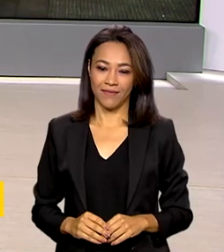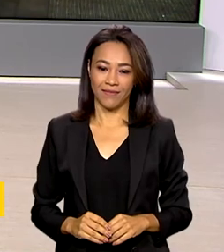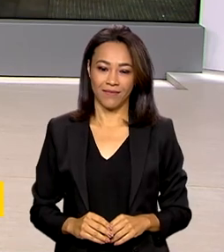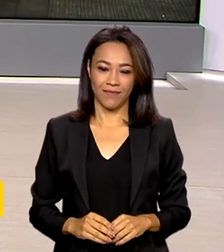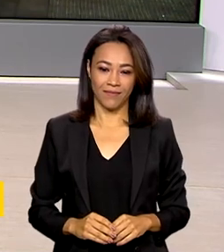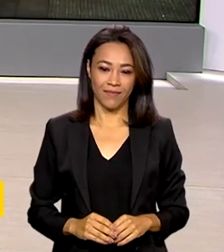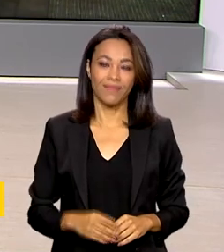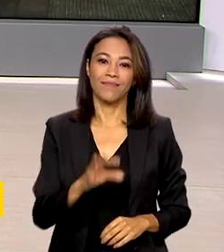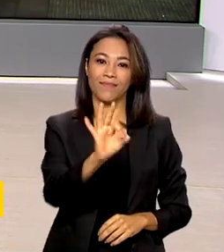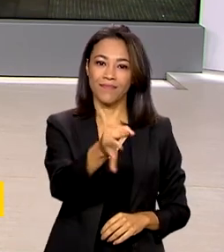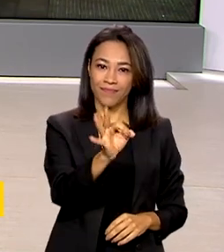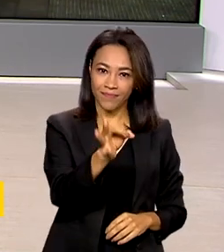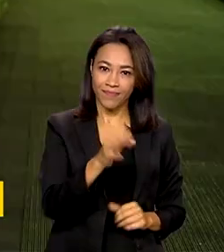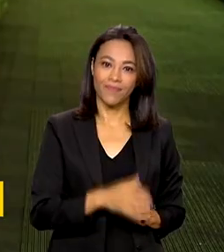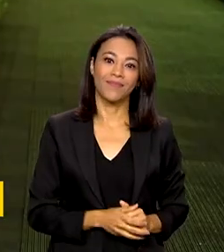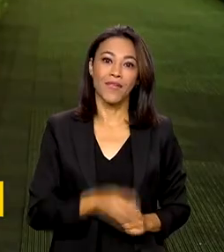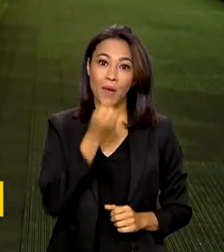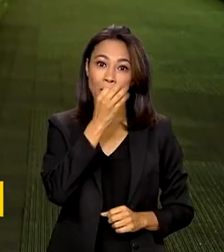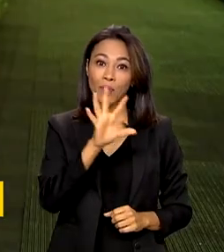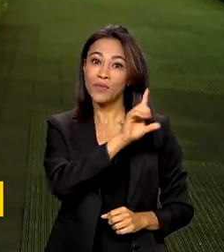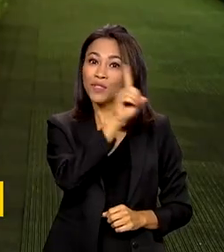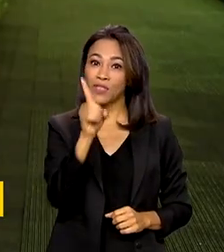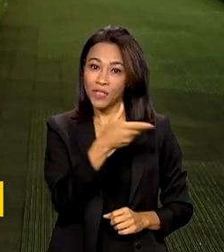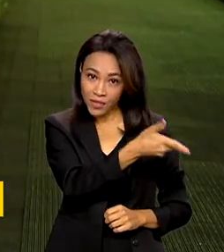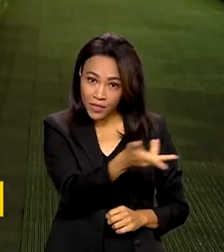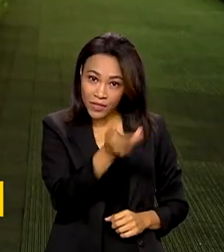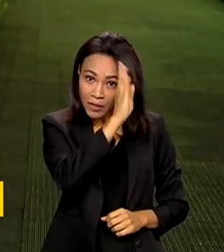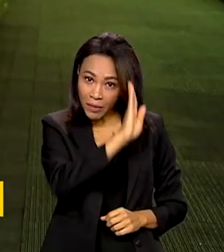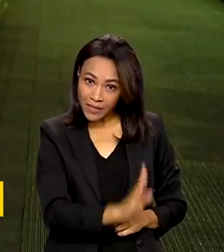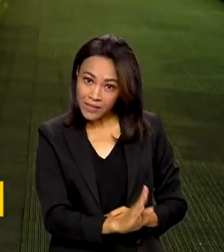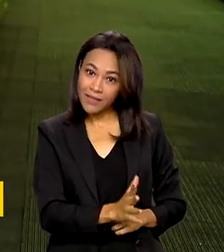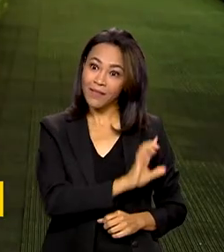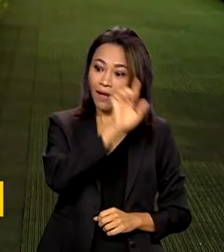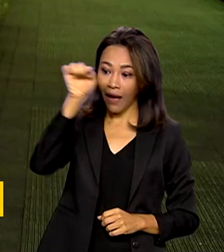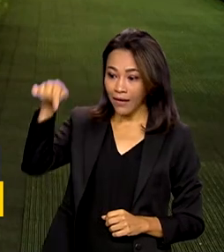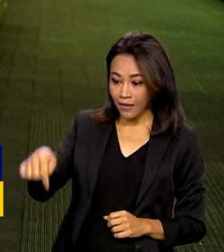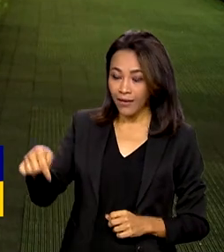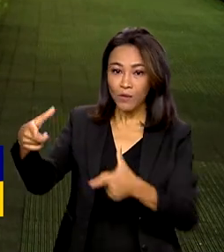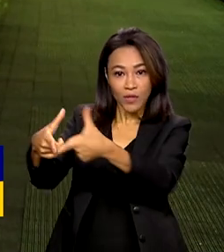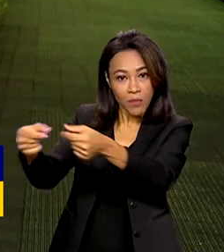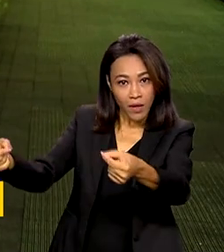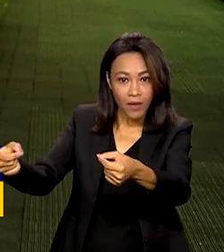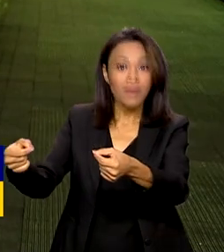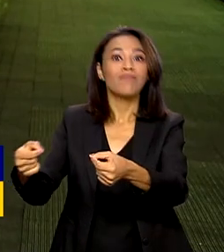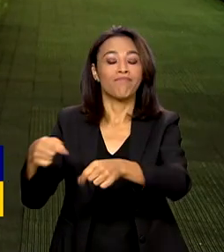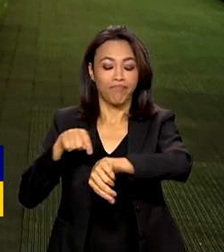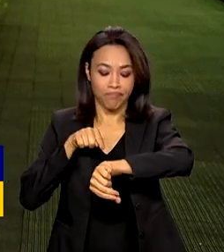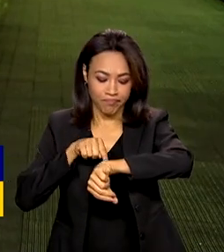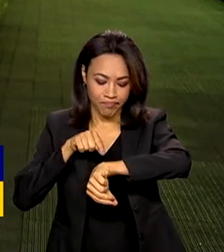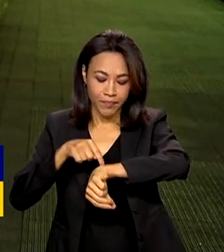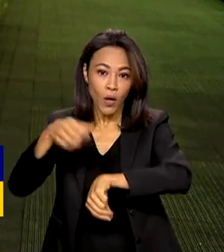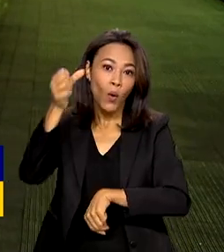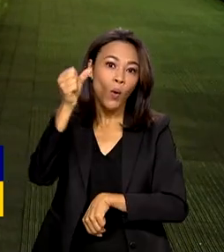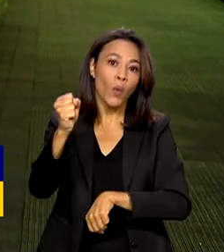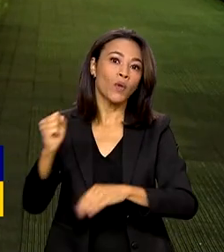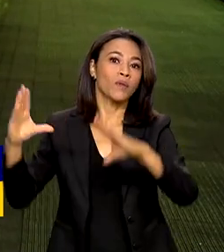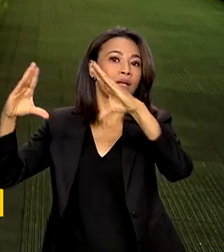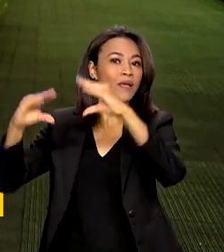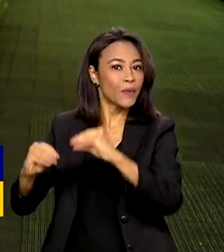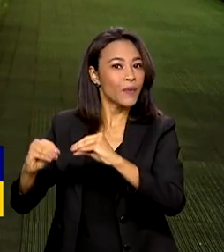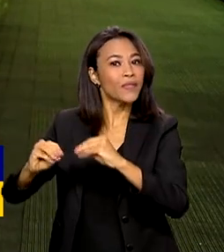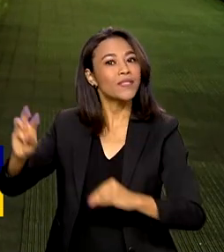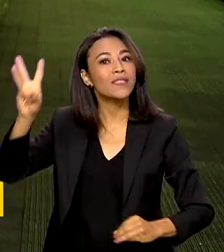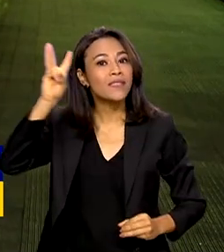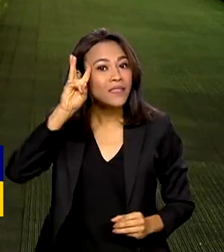É isso, Vanessa. Bom dia para todos vocês aí no Brasil. Aqui no Japão, são exatamente 8 da noite da terça